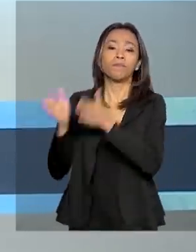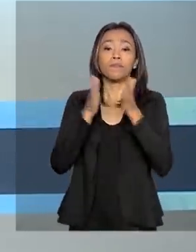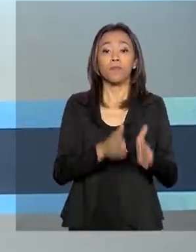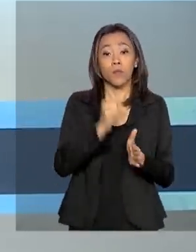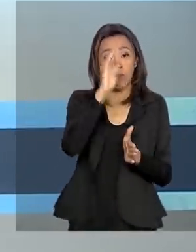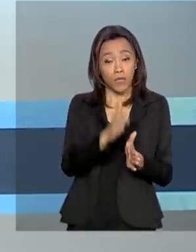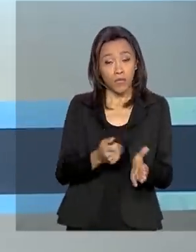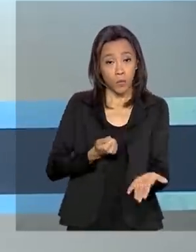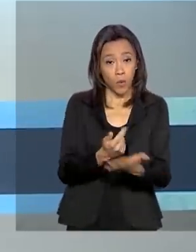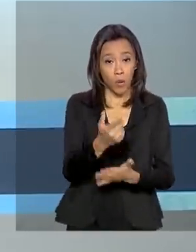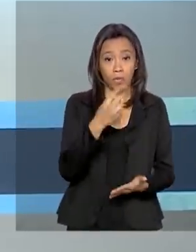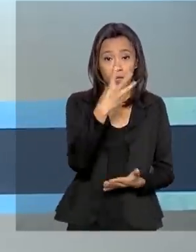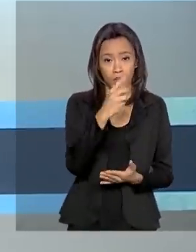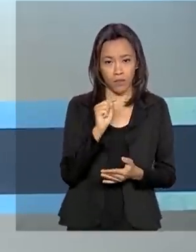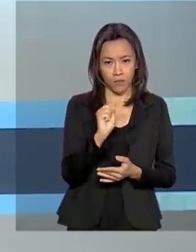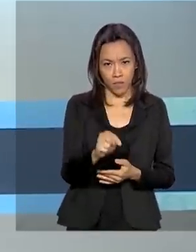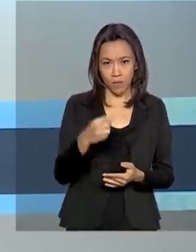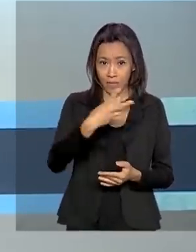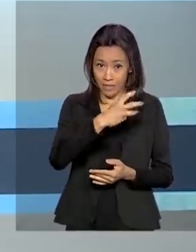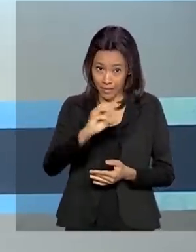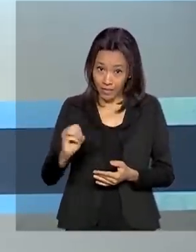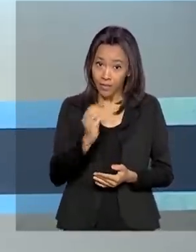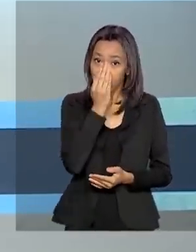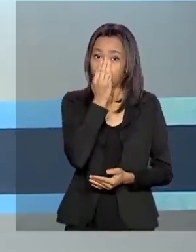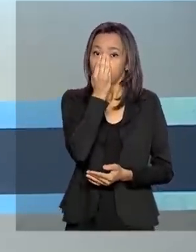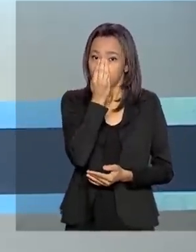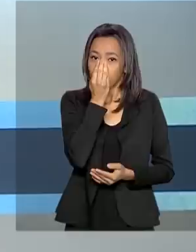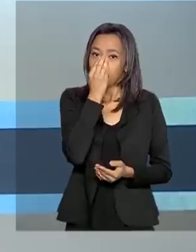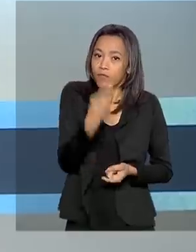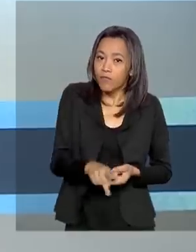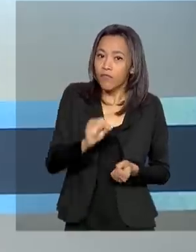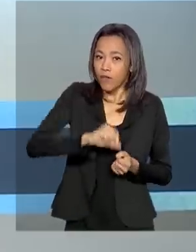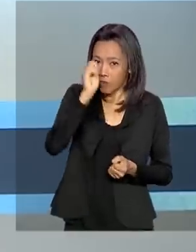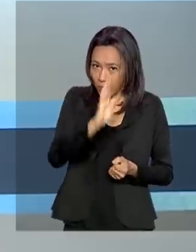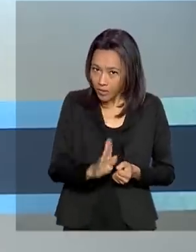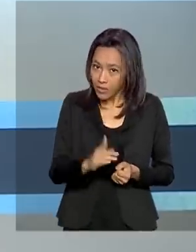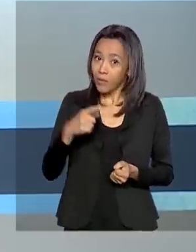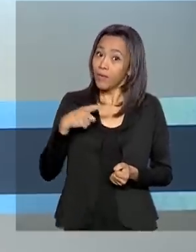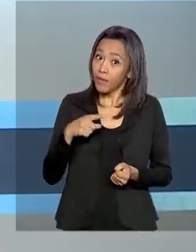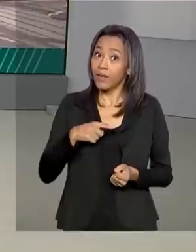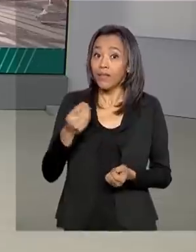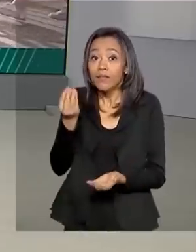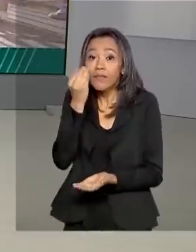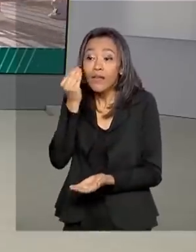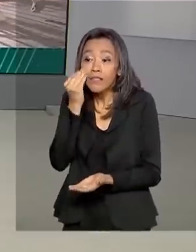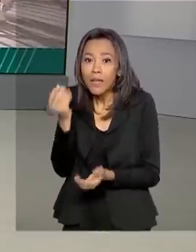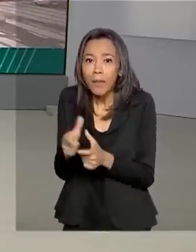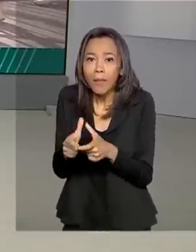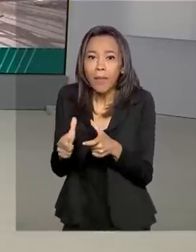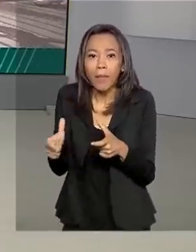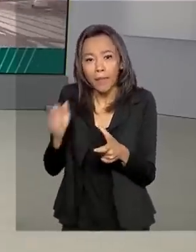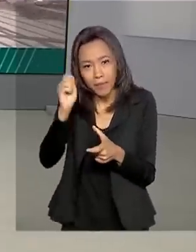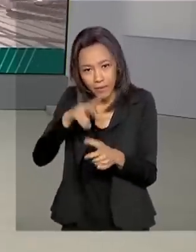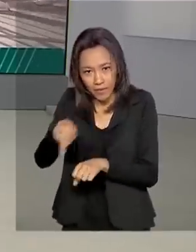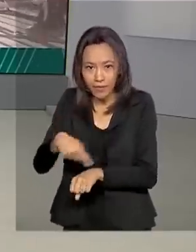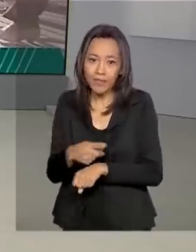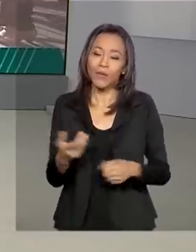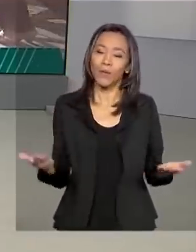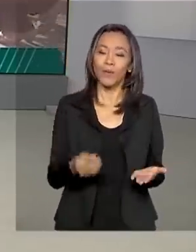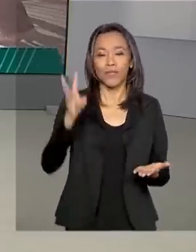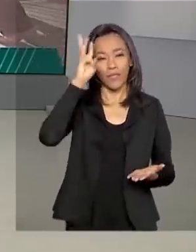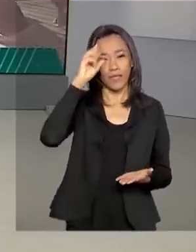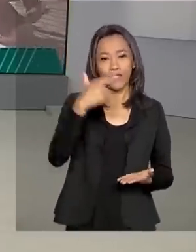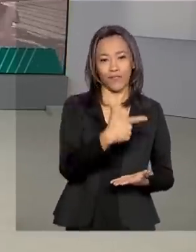.300 respiradores nacionais e amplia a testagem do coronavírus no país. Hoje é terça-feira,